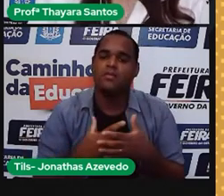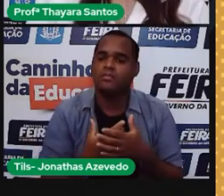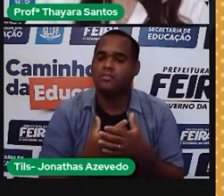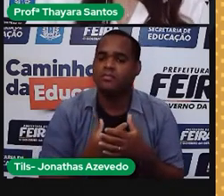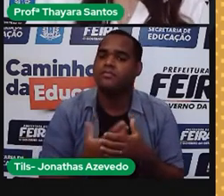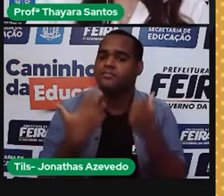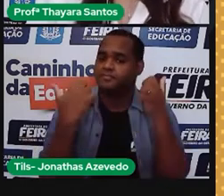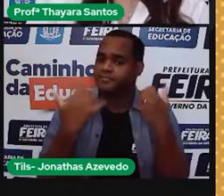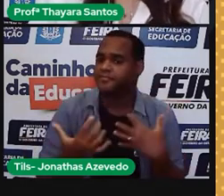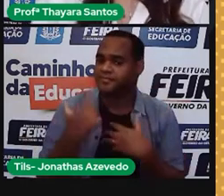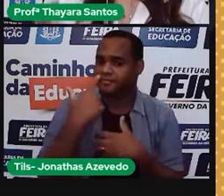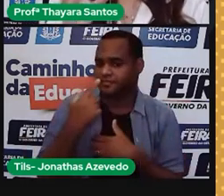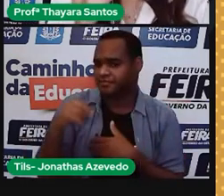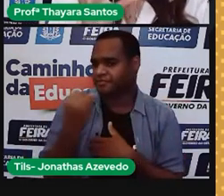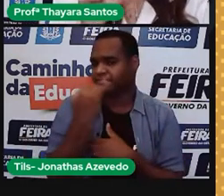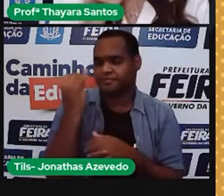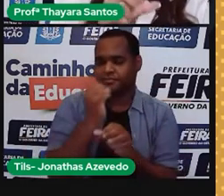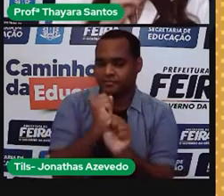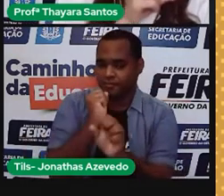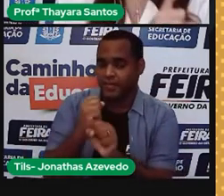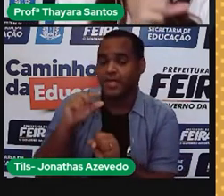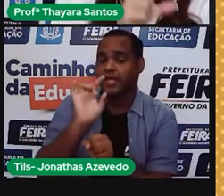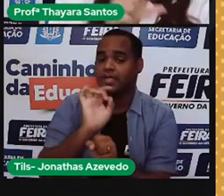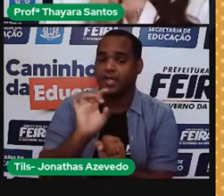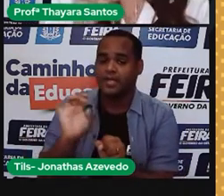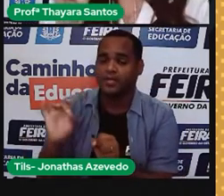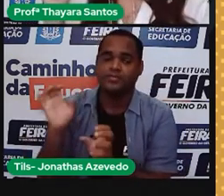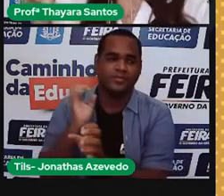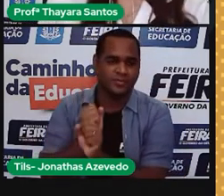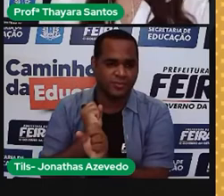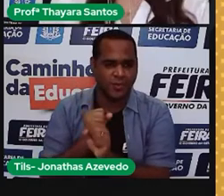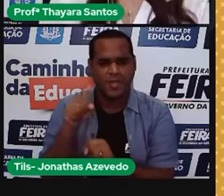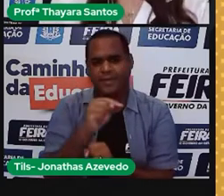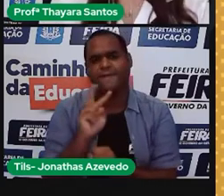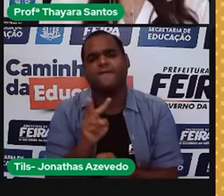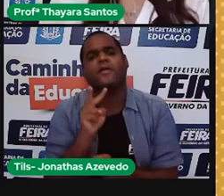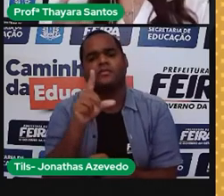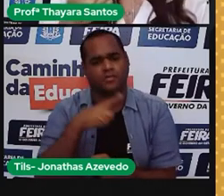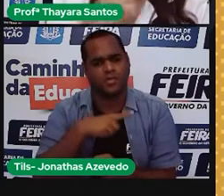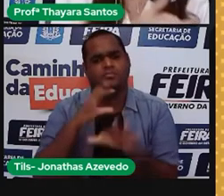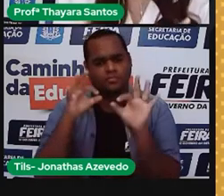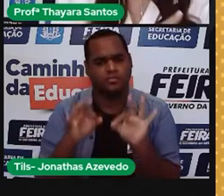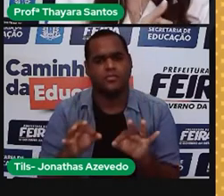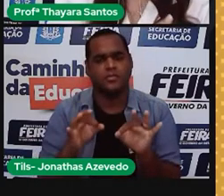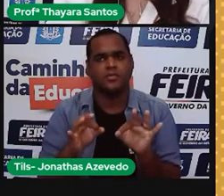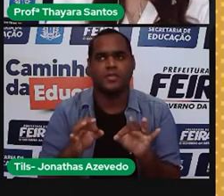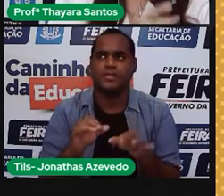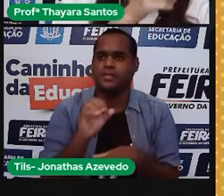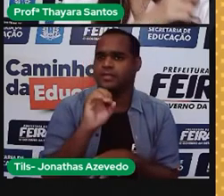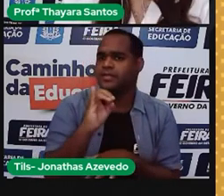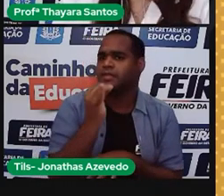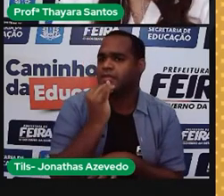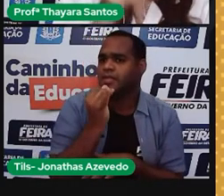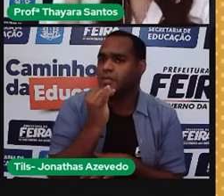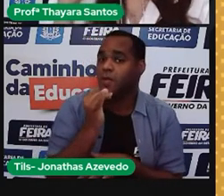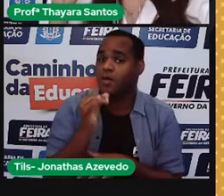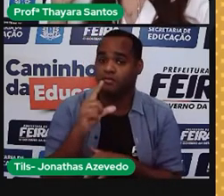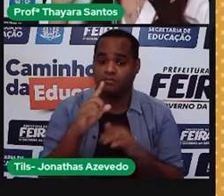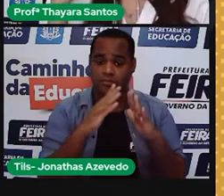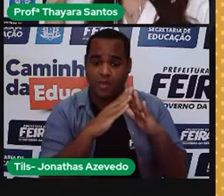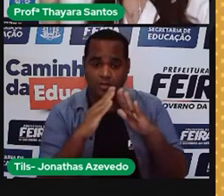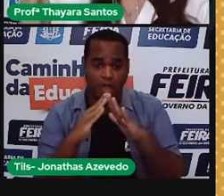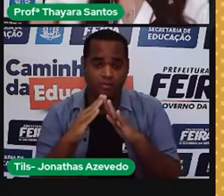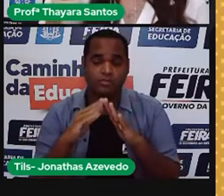Eles consideram, para calcular, cada quilowatts hora tem um valor específico. Se for uma residência, tem um valor.